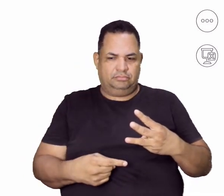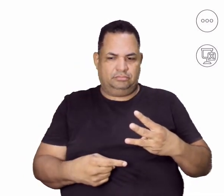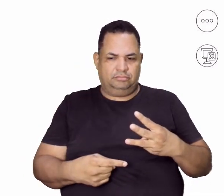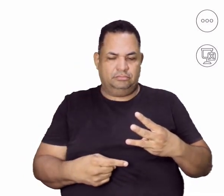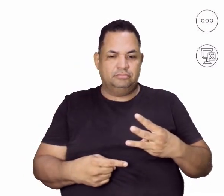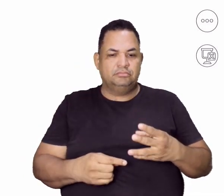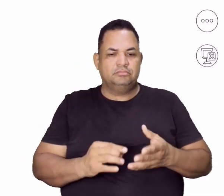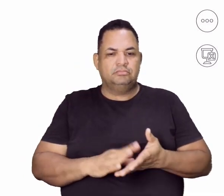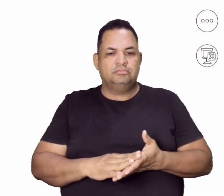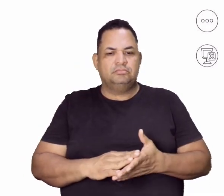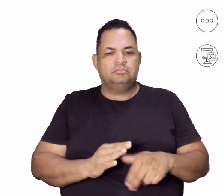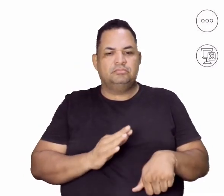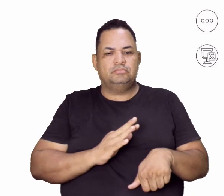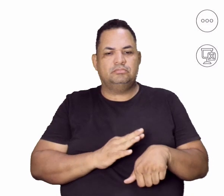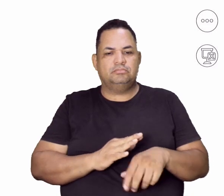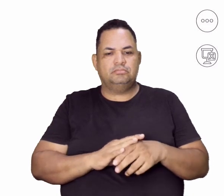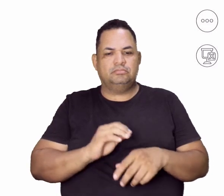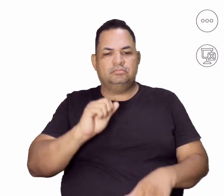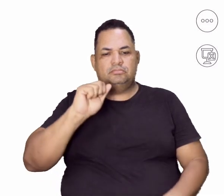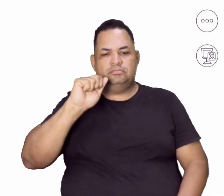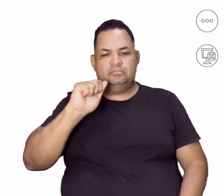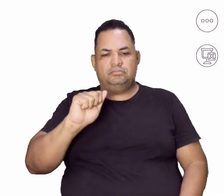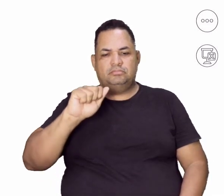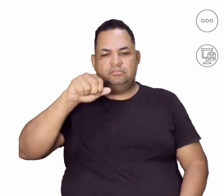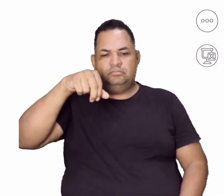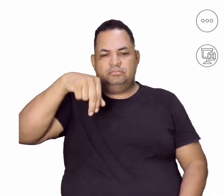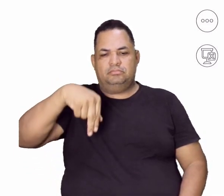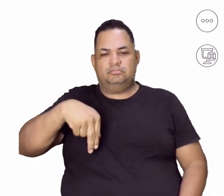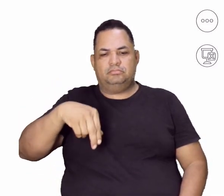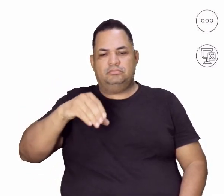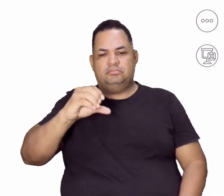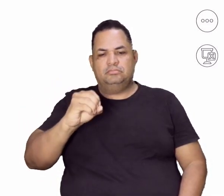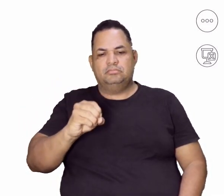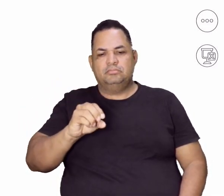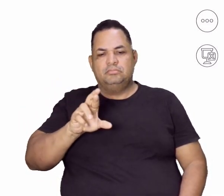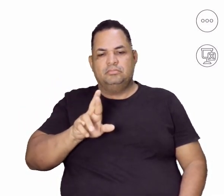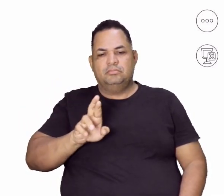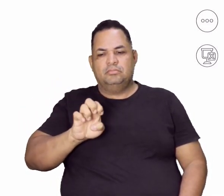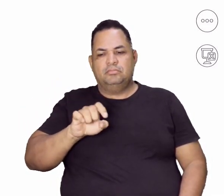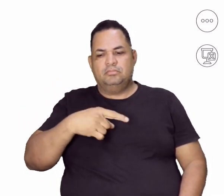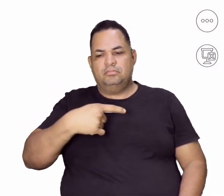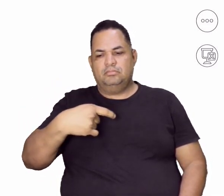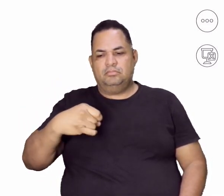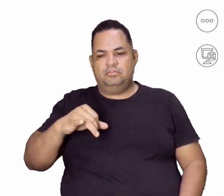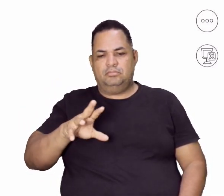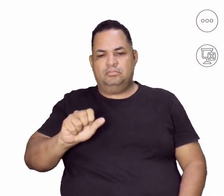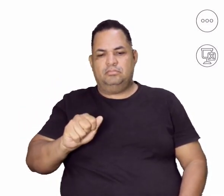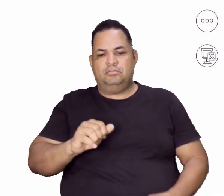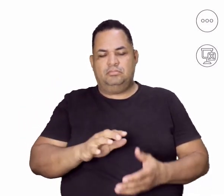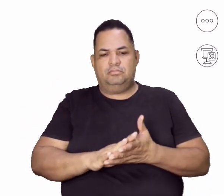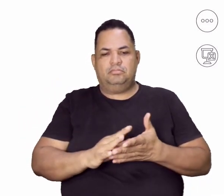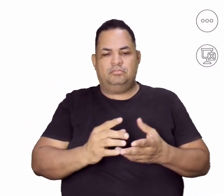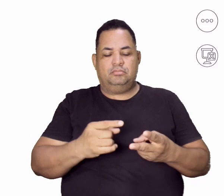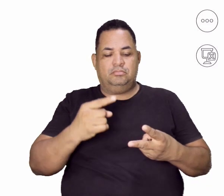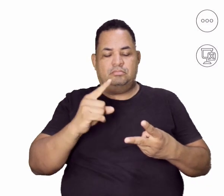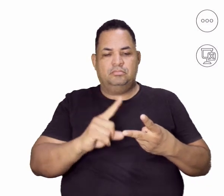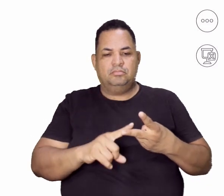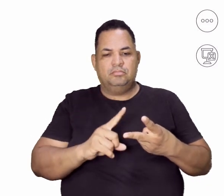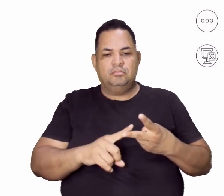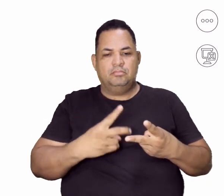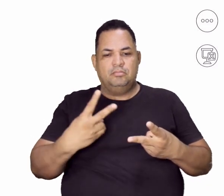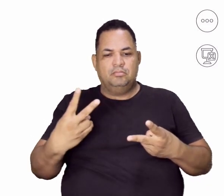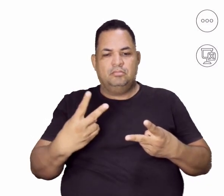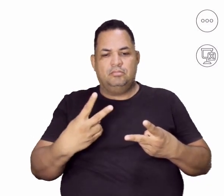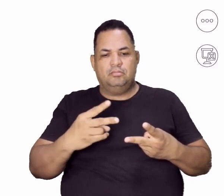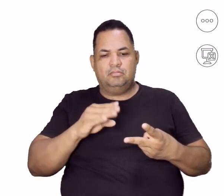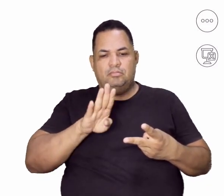O primeiro é a anorexia, a gente vai falar sobre ela. O segundo é a bulimia.